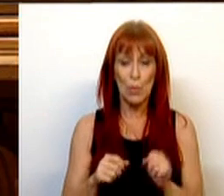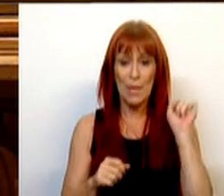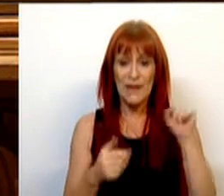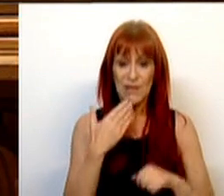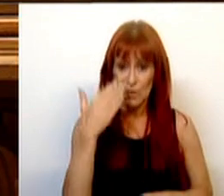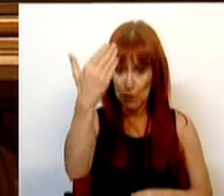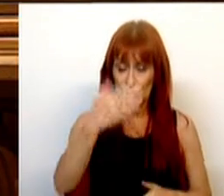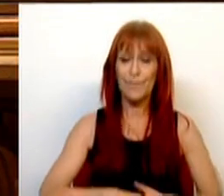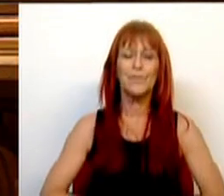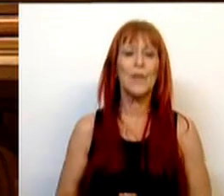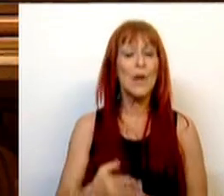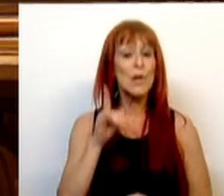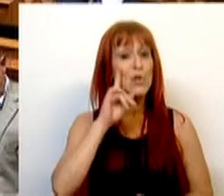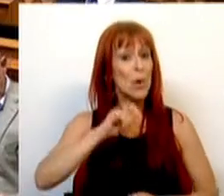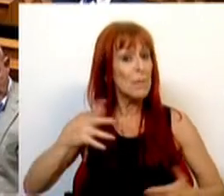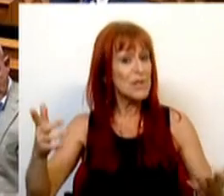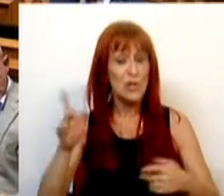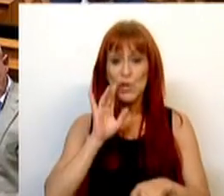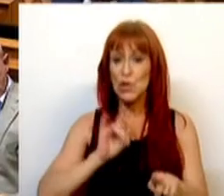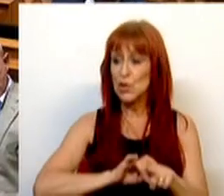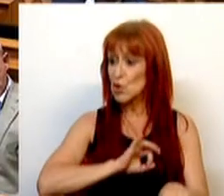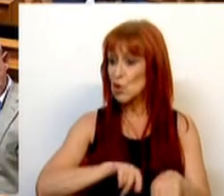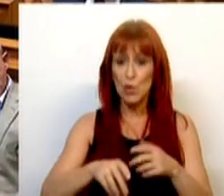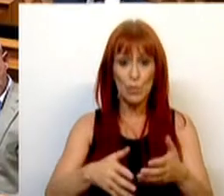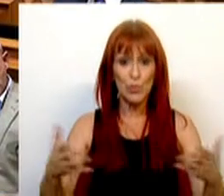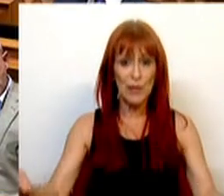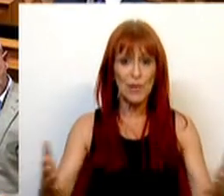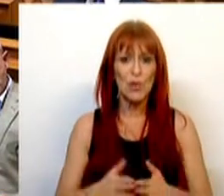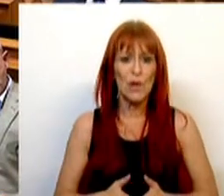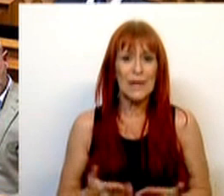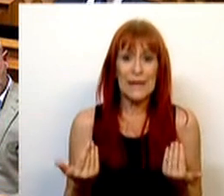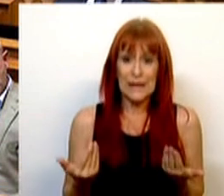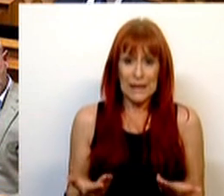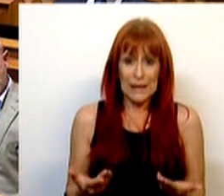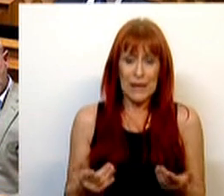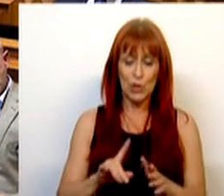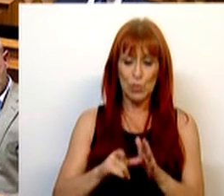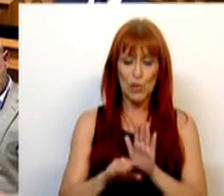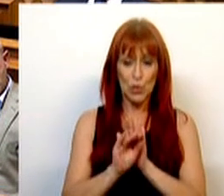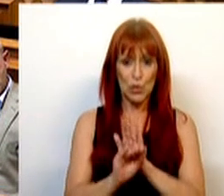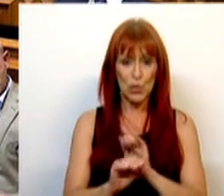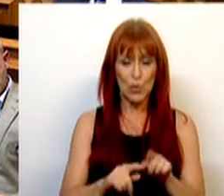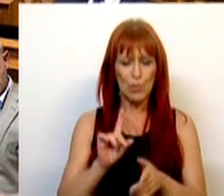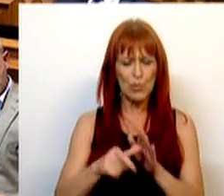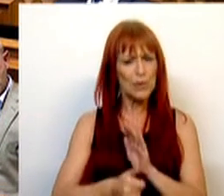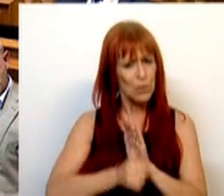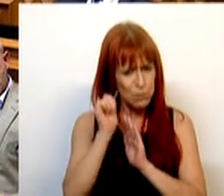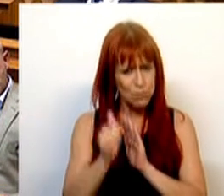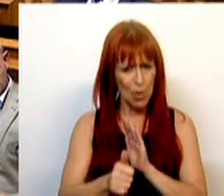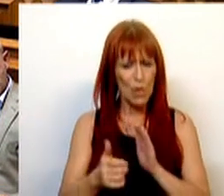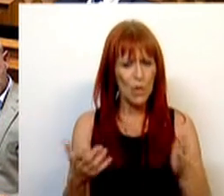Sr. Presidente, Sras. Deputadas, Srs. Deputados, este projeto de redução é um projeto bom.